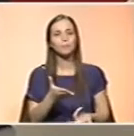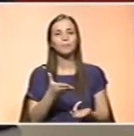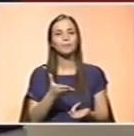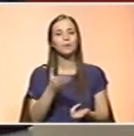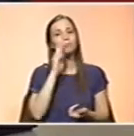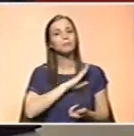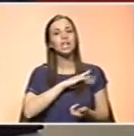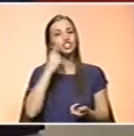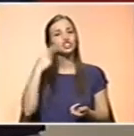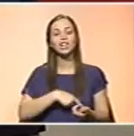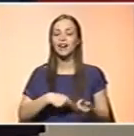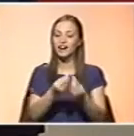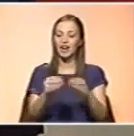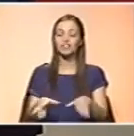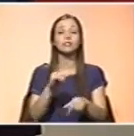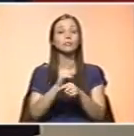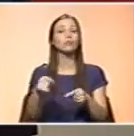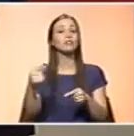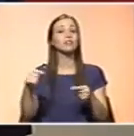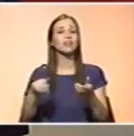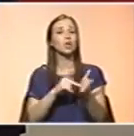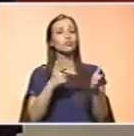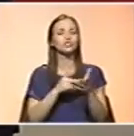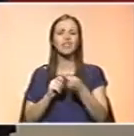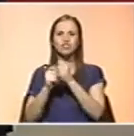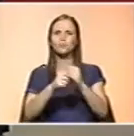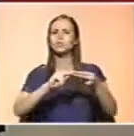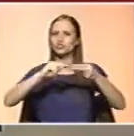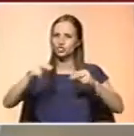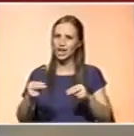utiliza tecnologias de transformação genética,